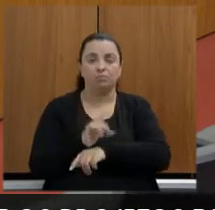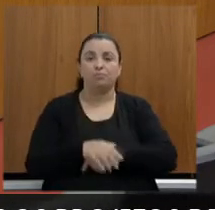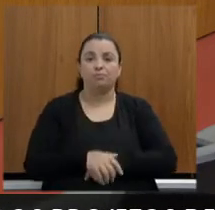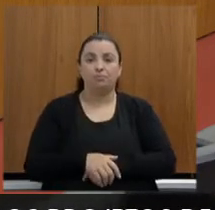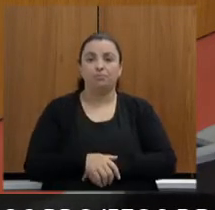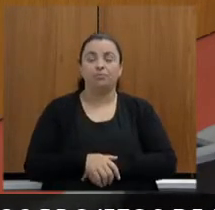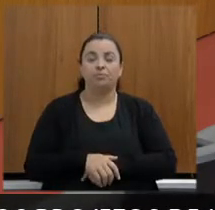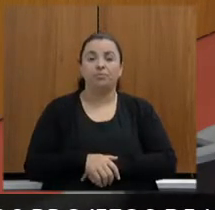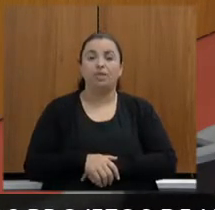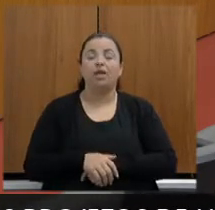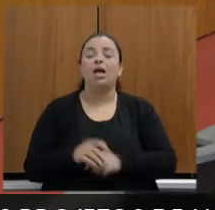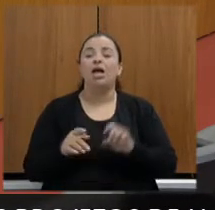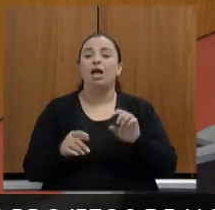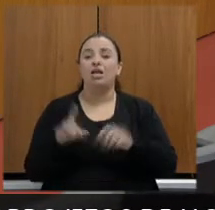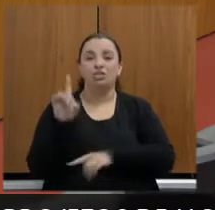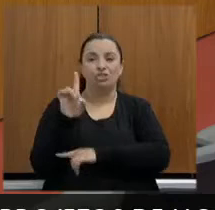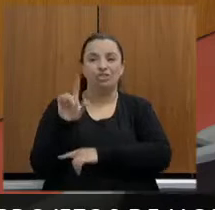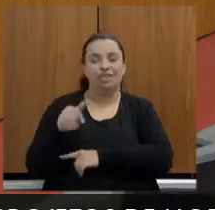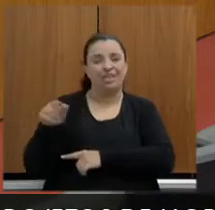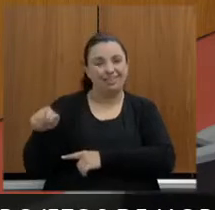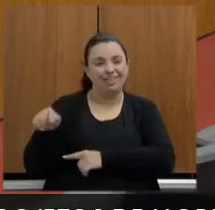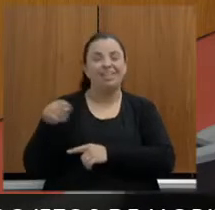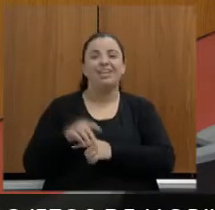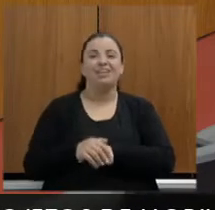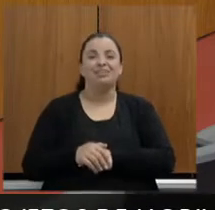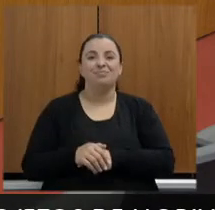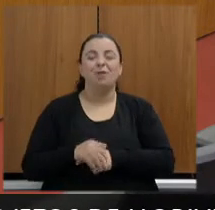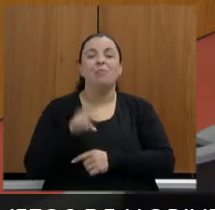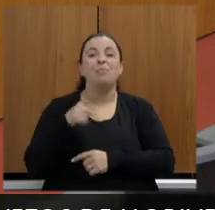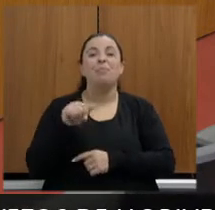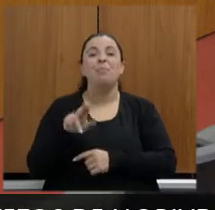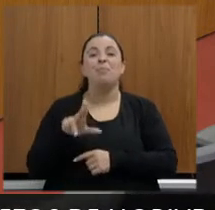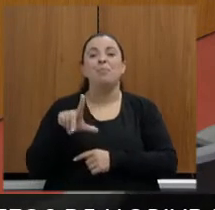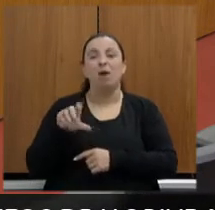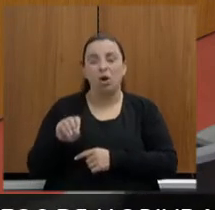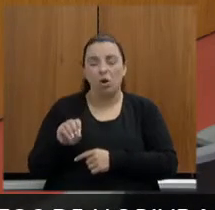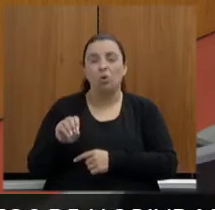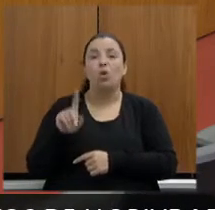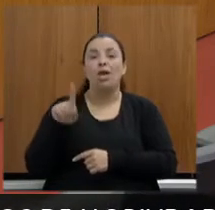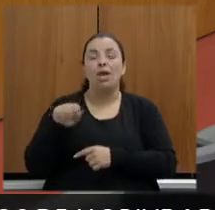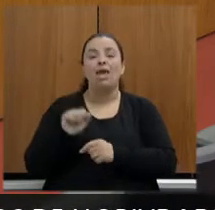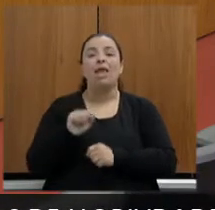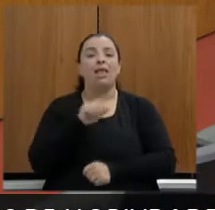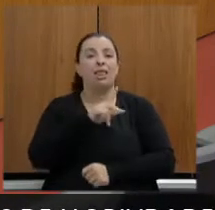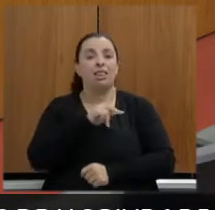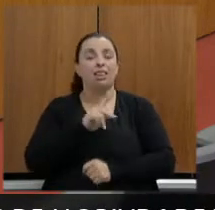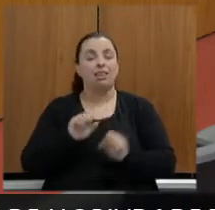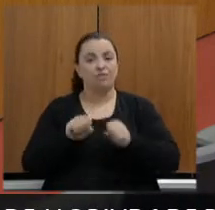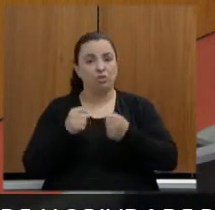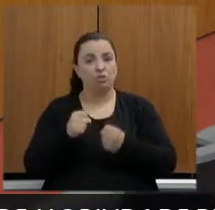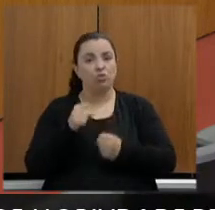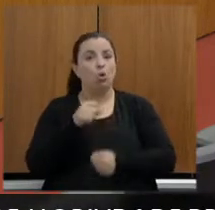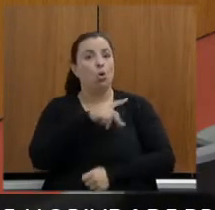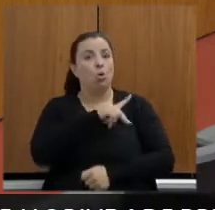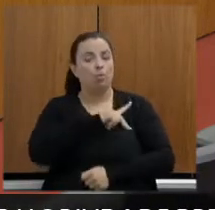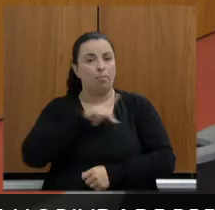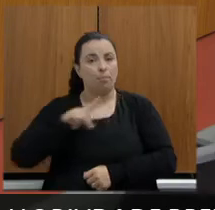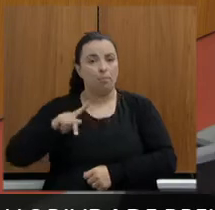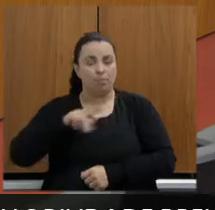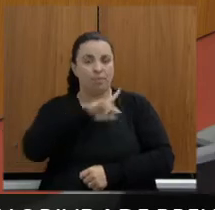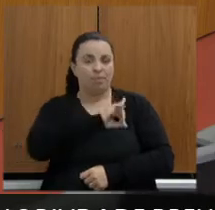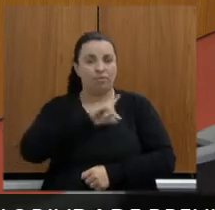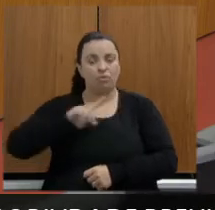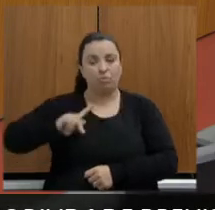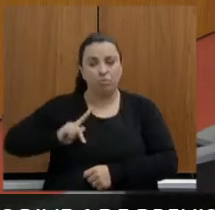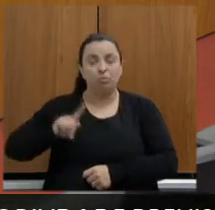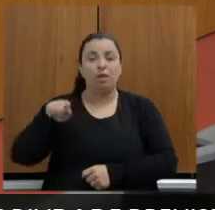primeiro, a minha direita, Paulo César Azevedo de Almeida, defensor público, representando Raquel Gomes de Souza, da